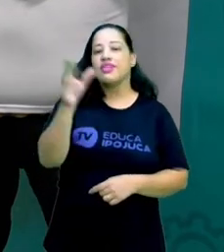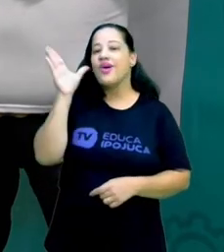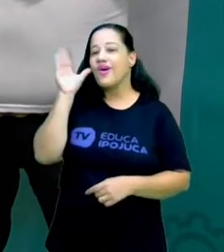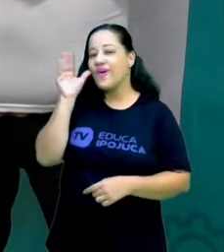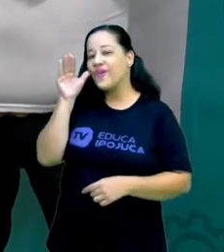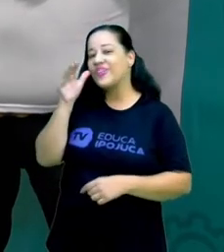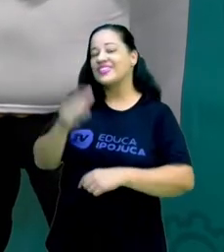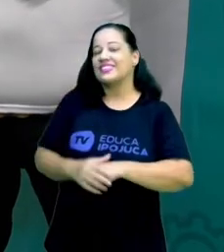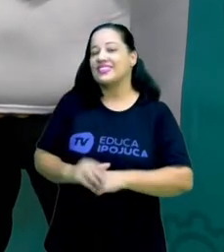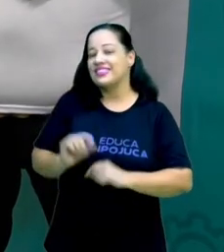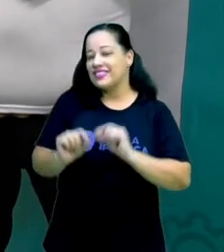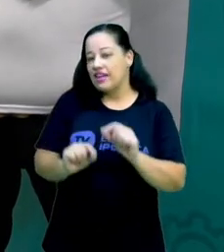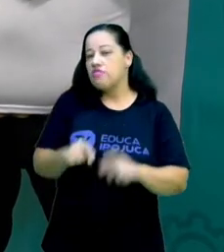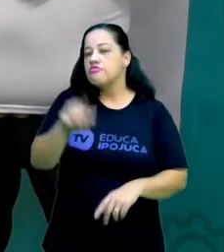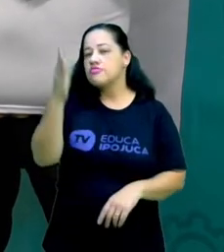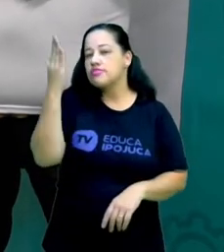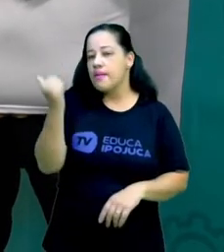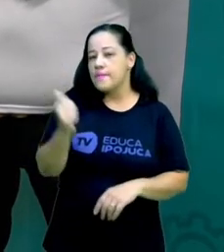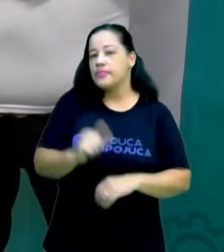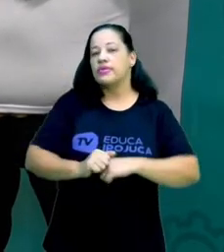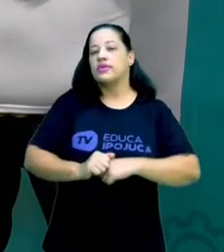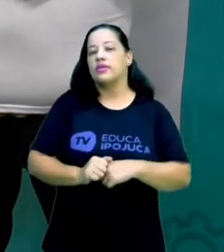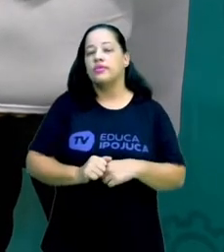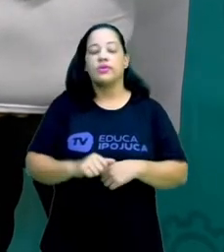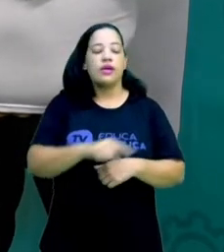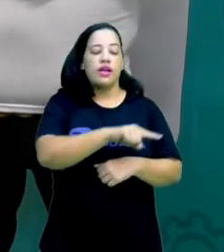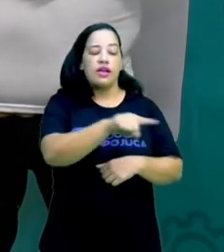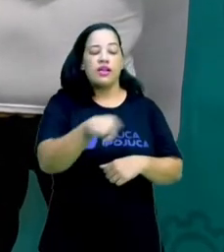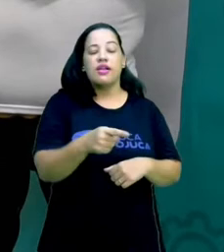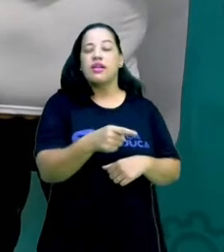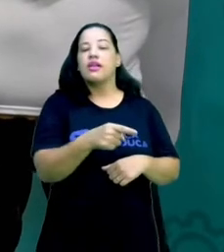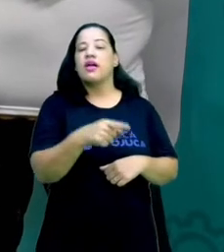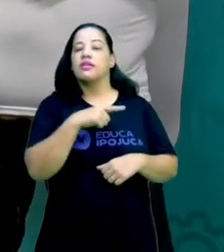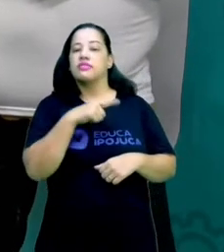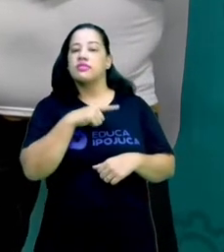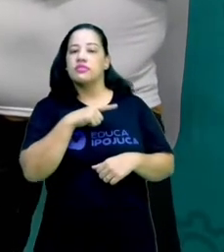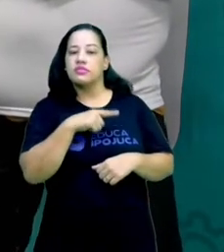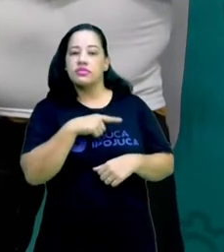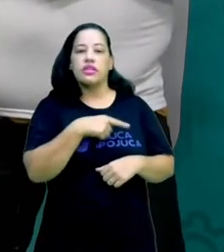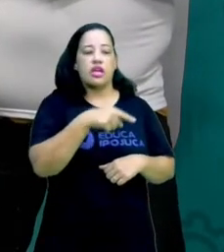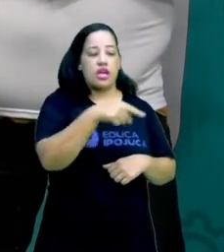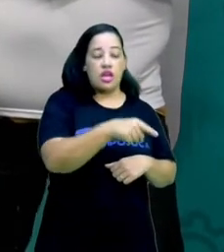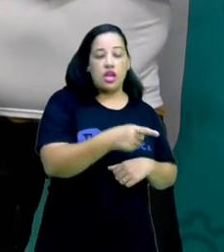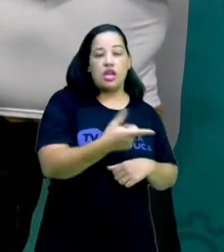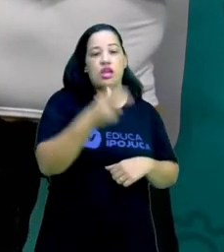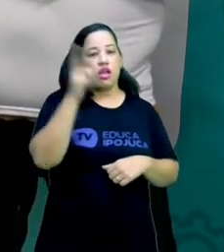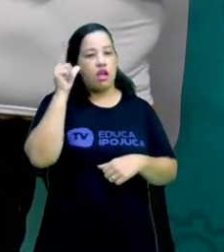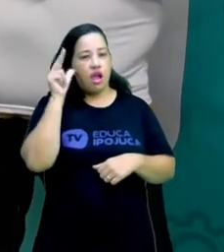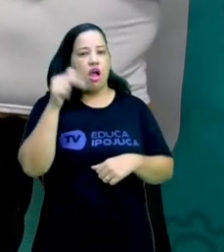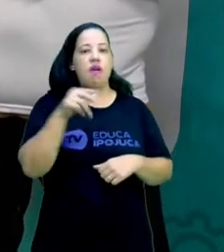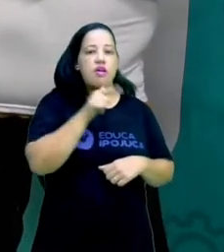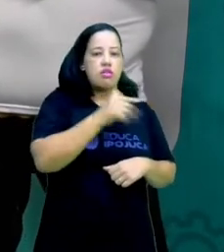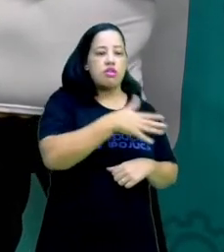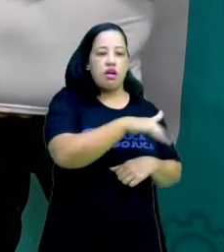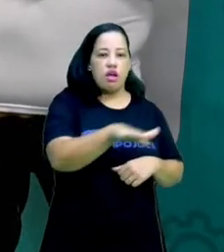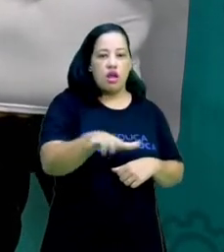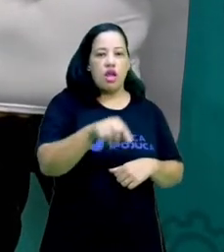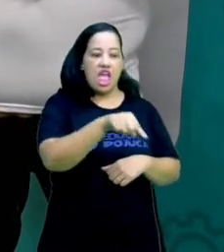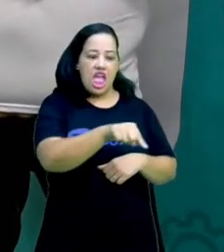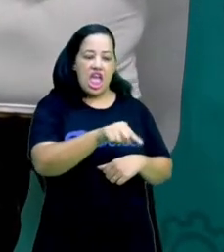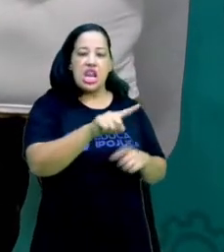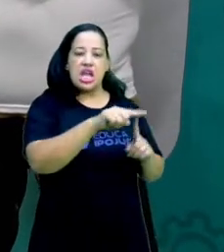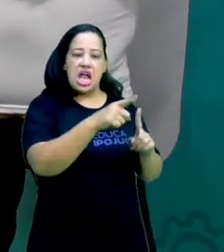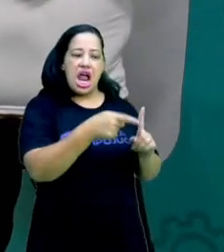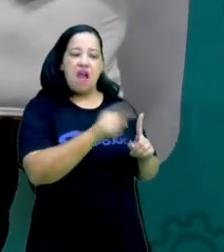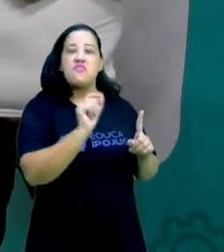vocês. Vocês sabiam que quando tem lá a reprodução do cavalo marinho, quem fica grávido